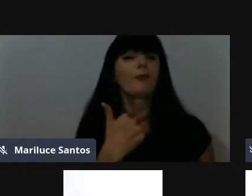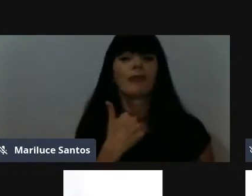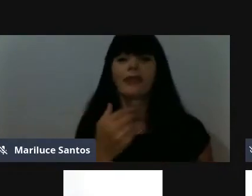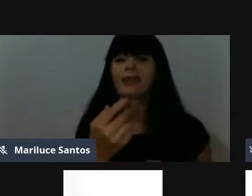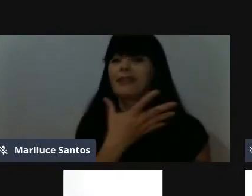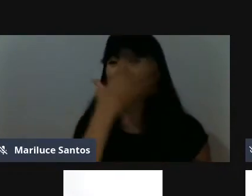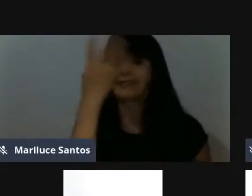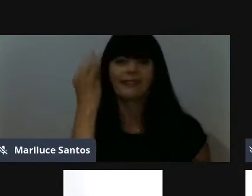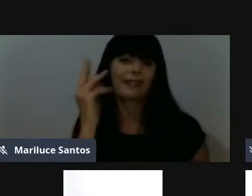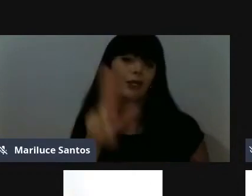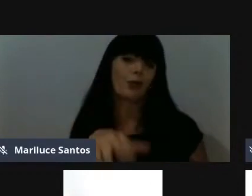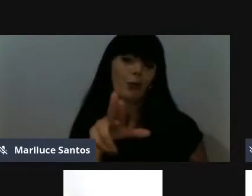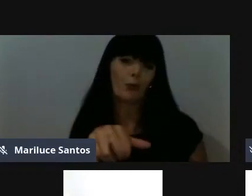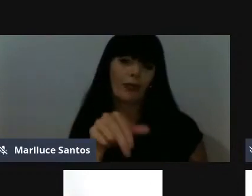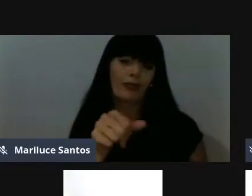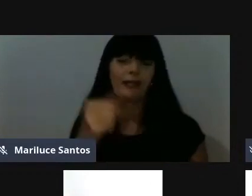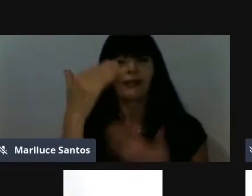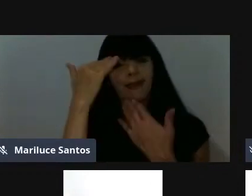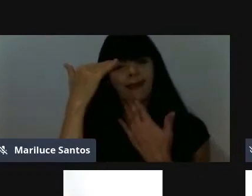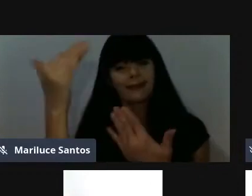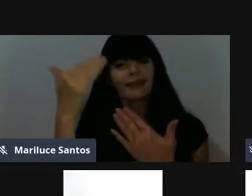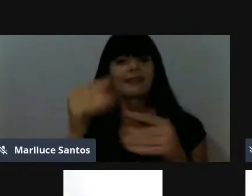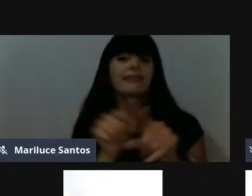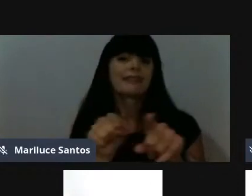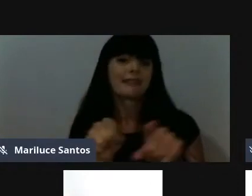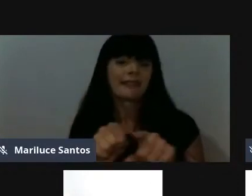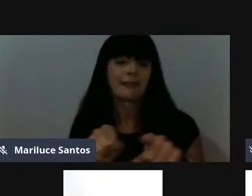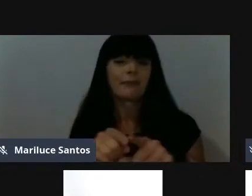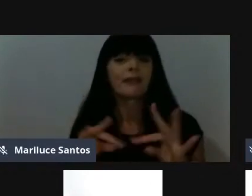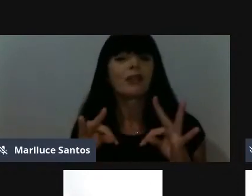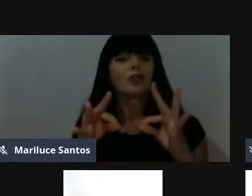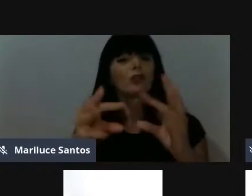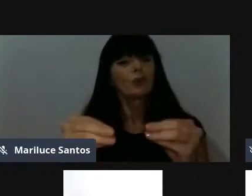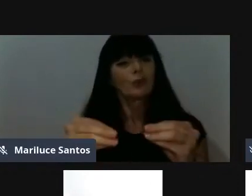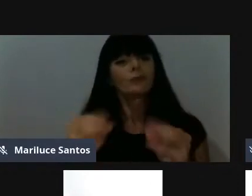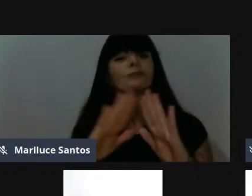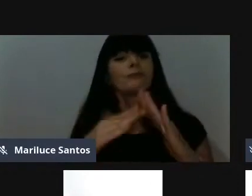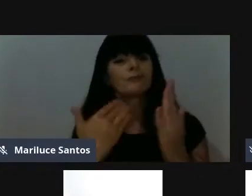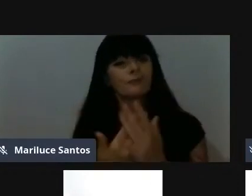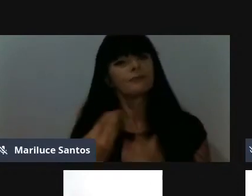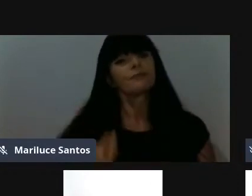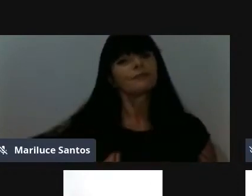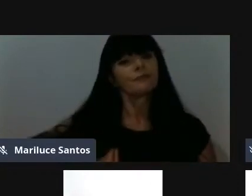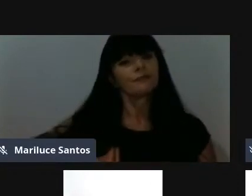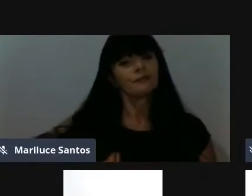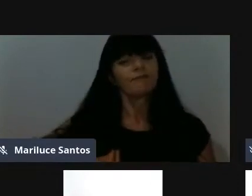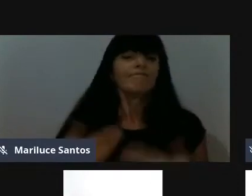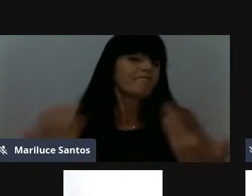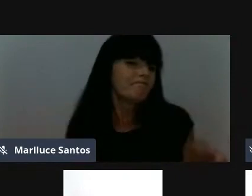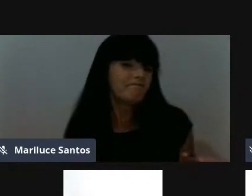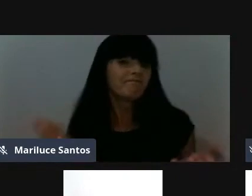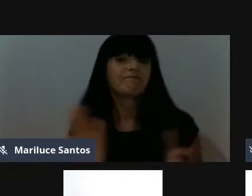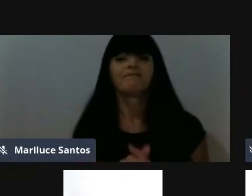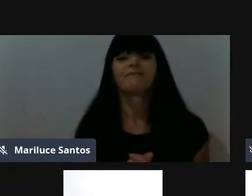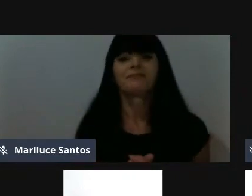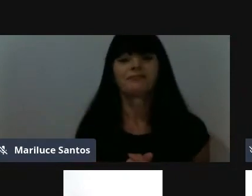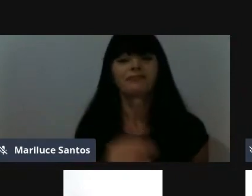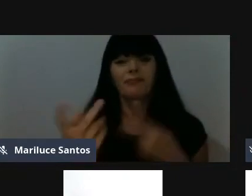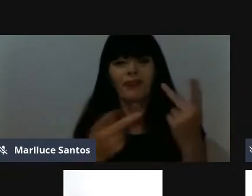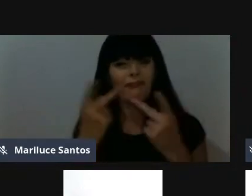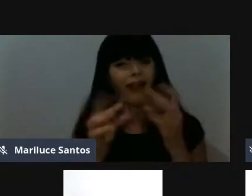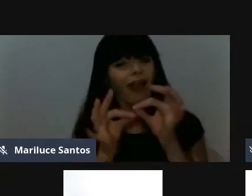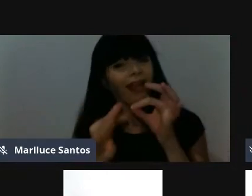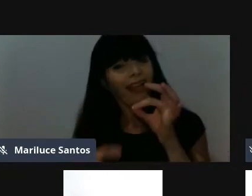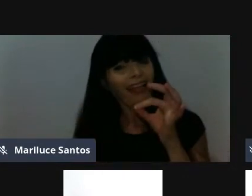aqui neste momento, agradeço também a, a todos os demais da escola, que participaram, e é isso aí, é, eu falei muito aqui,